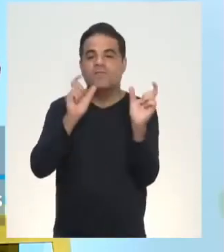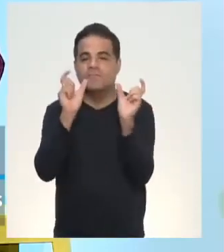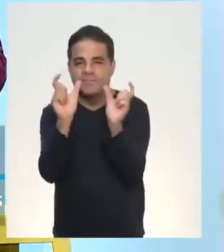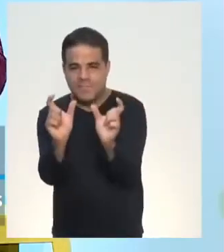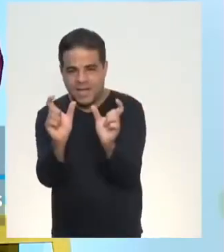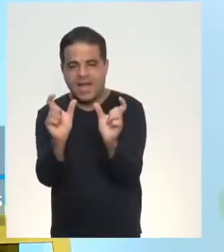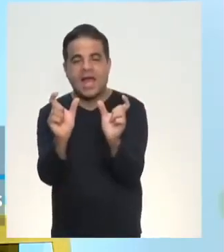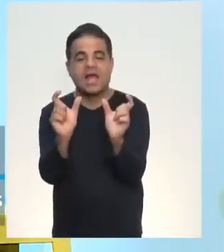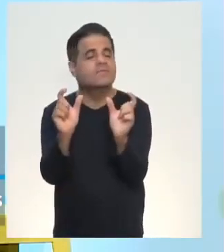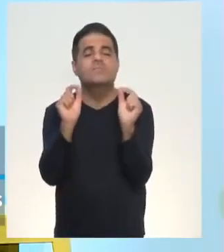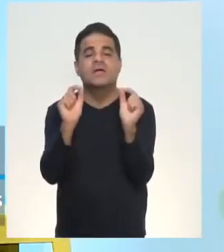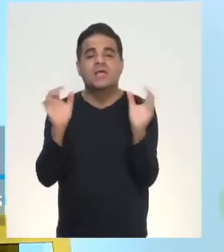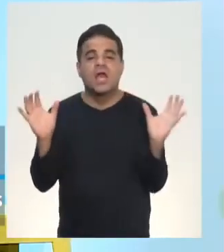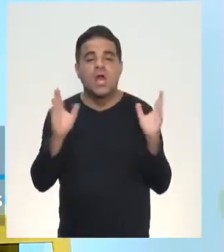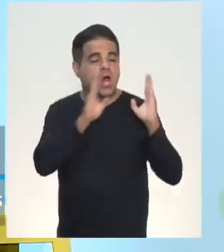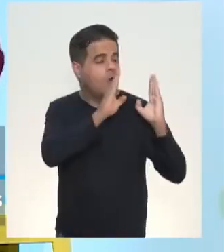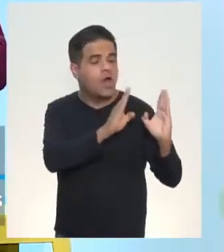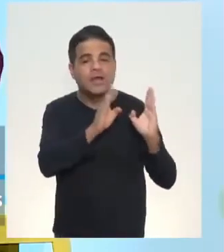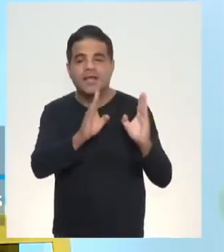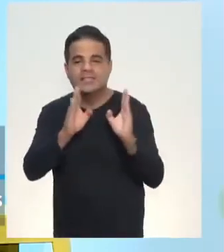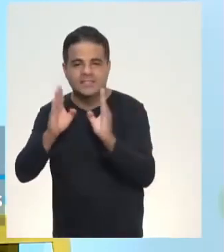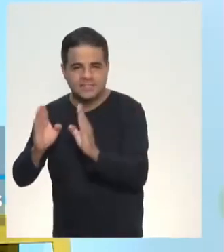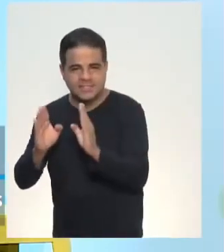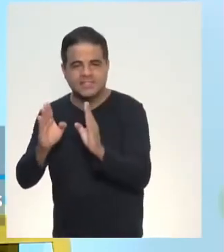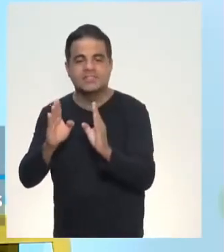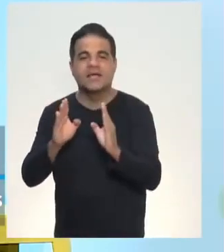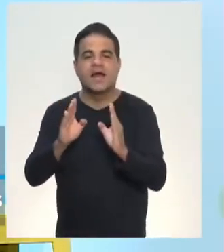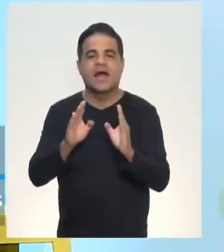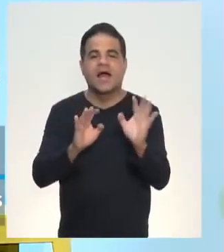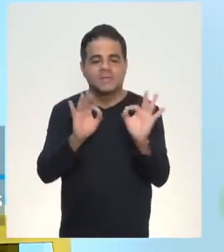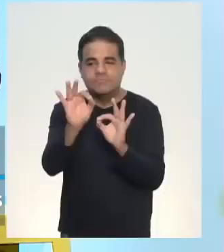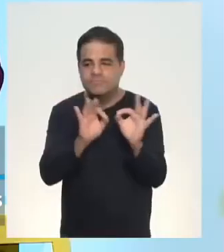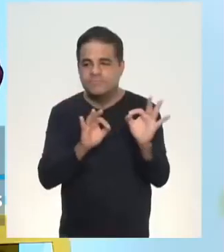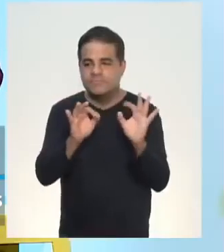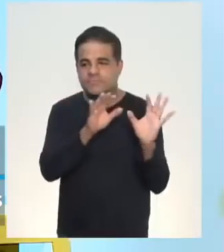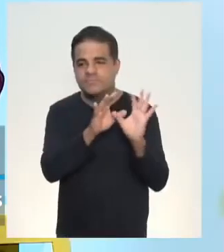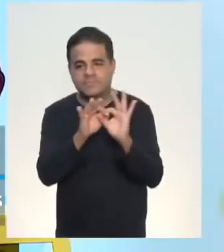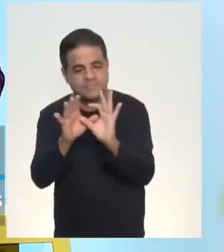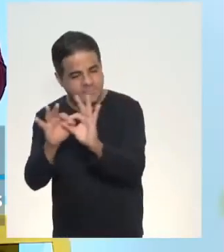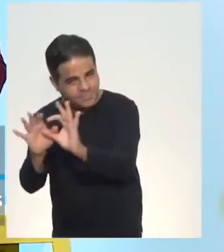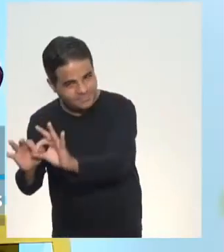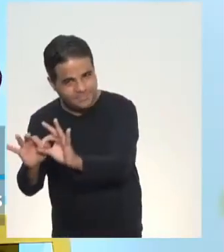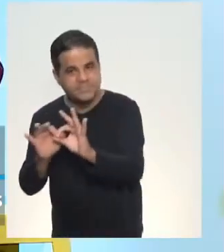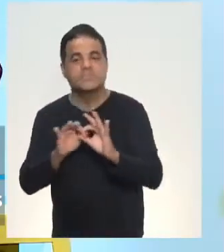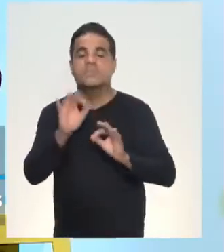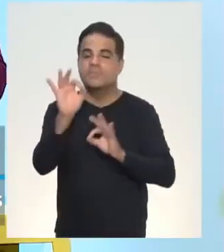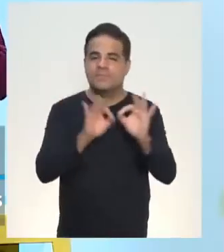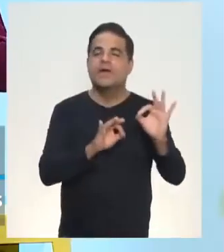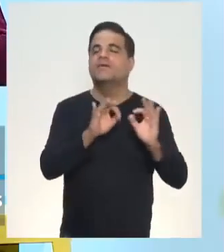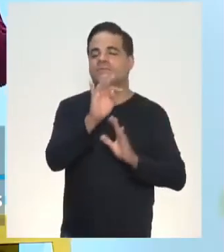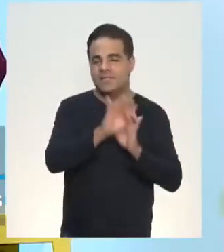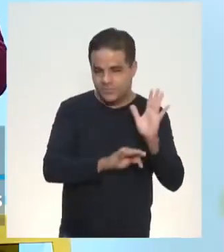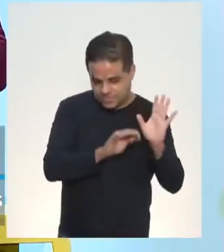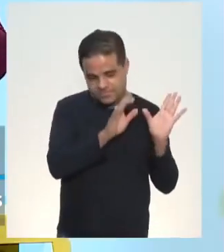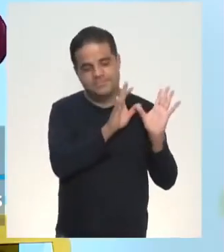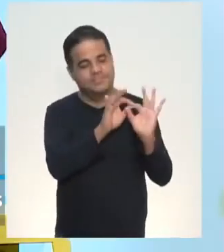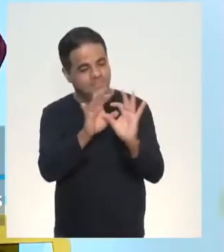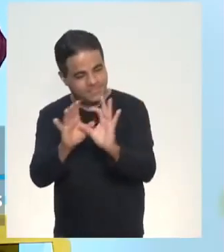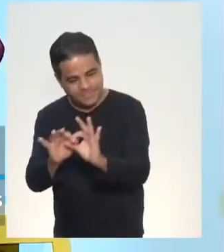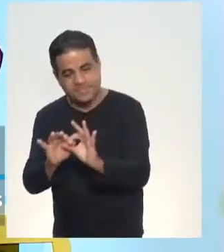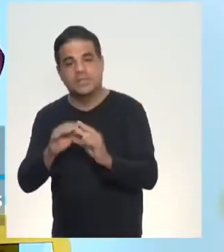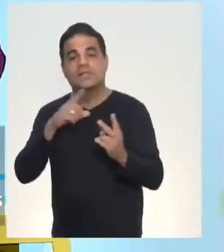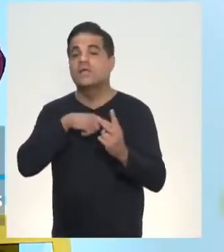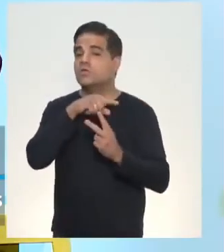que aparecem para organizar, costurar o texto. Então, vamos agora. Porque na coesão nós temos